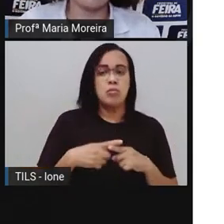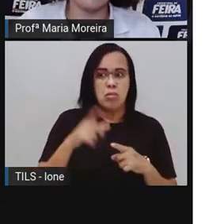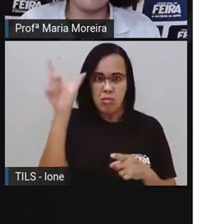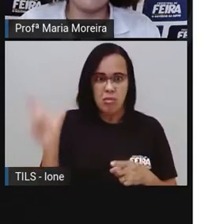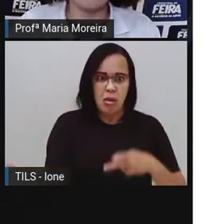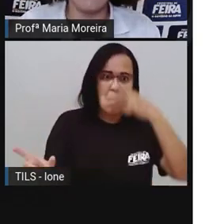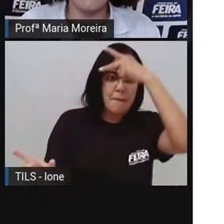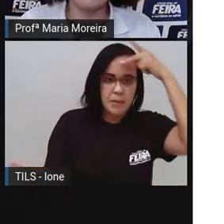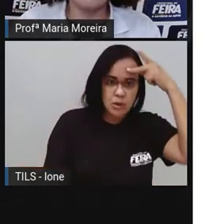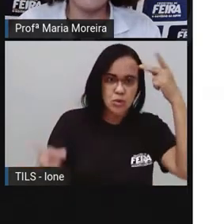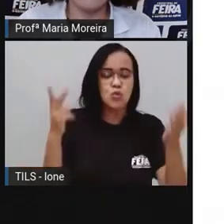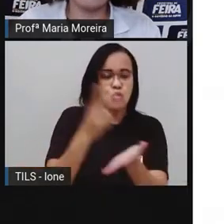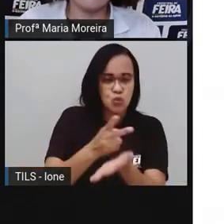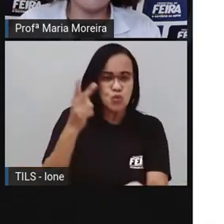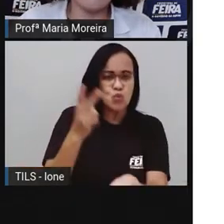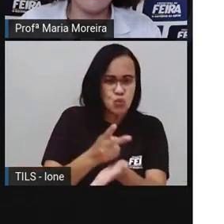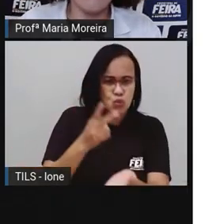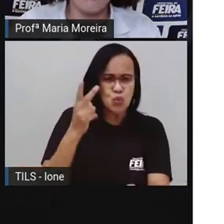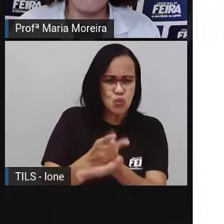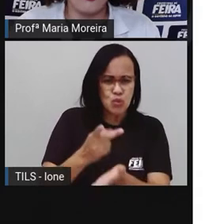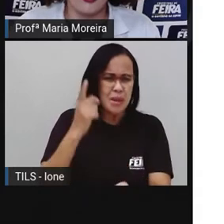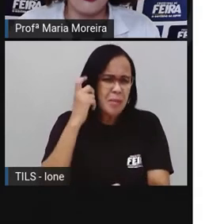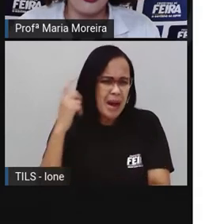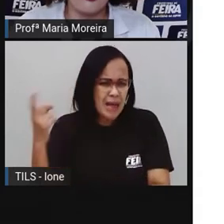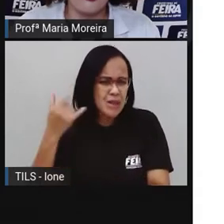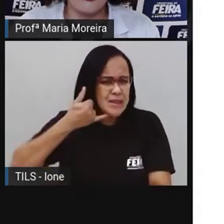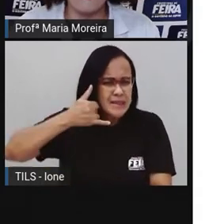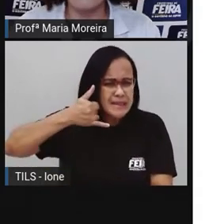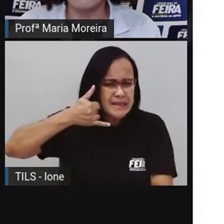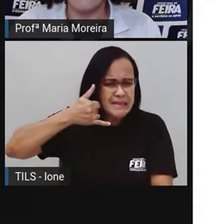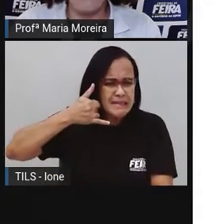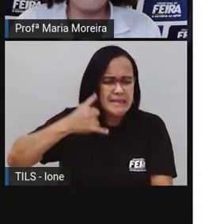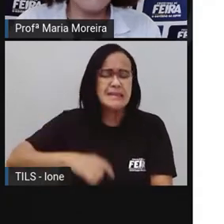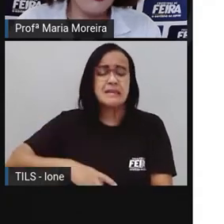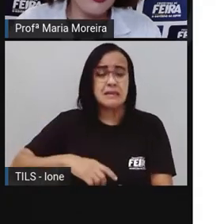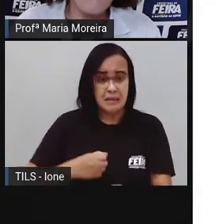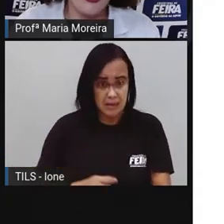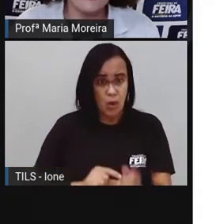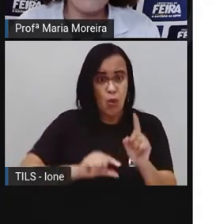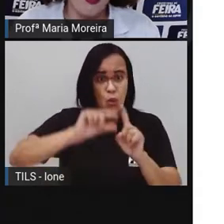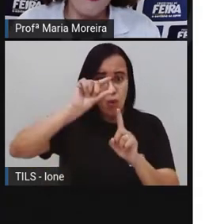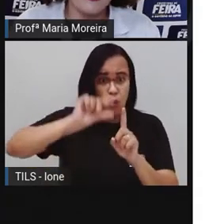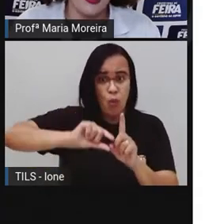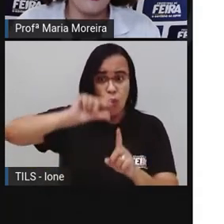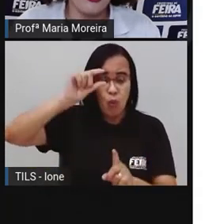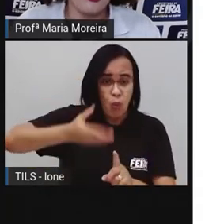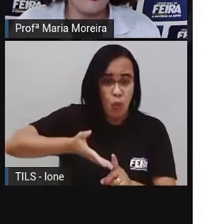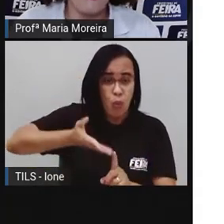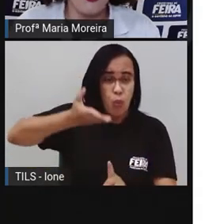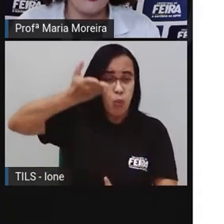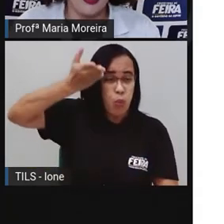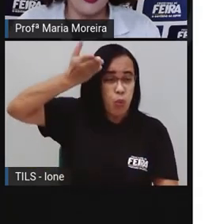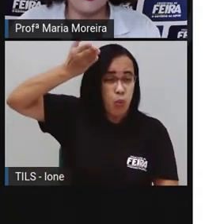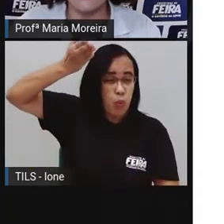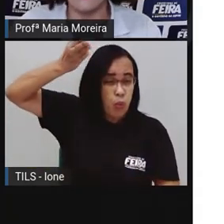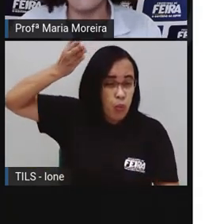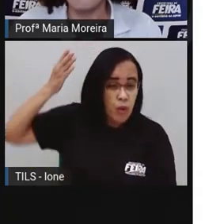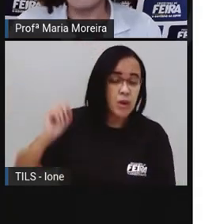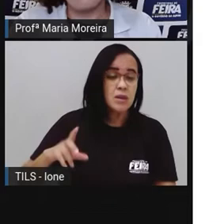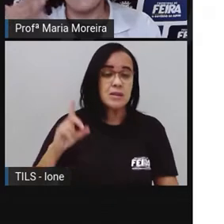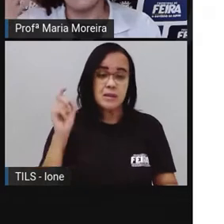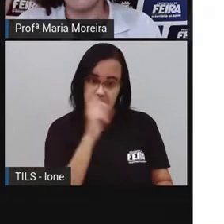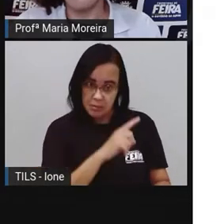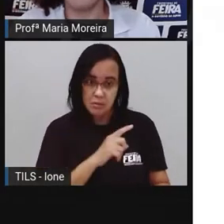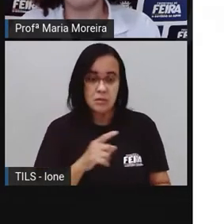em estar com aquele celular, usando o celular como caixinha de som ou, inclusive, as próprias caixas de som portáteis aí